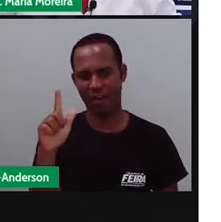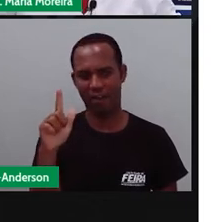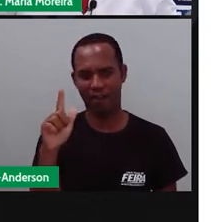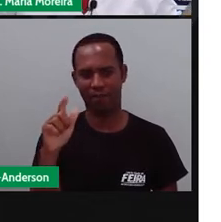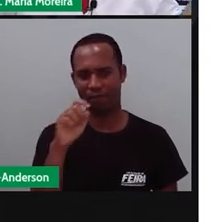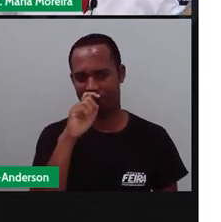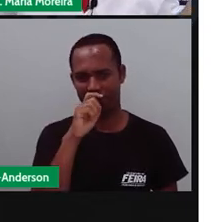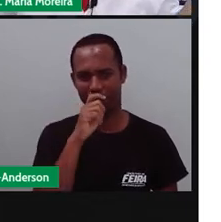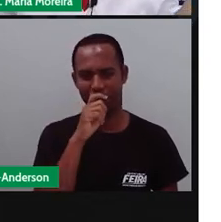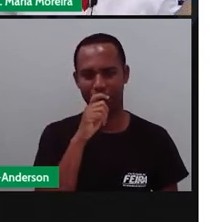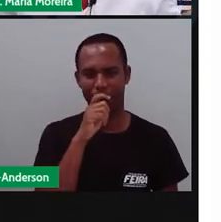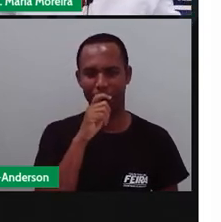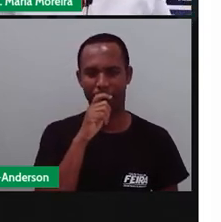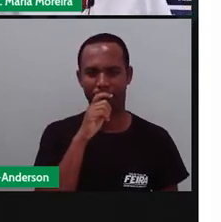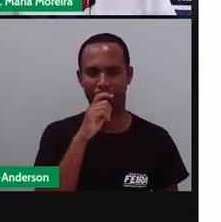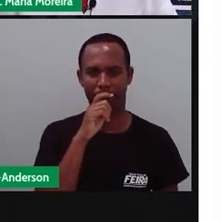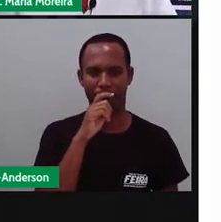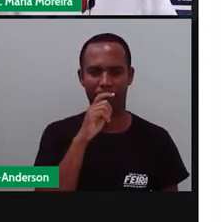Menina.